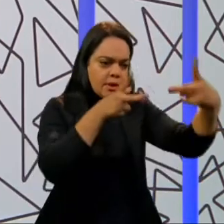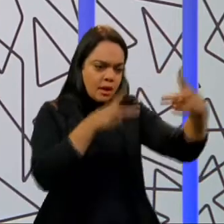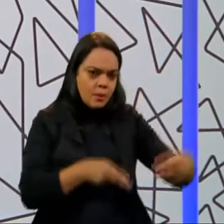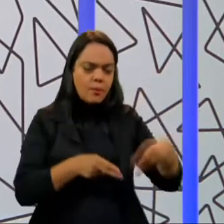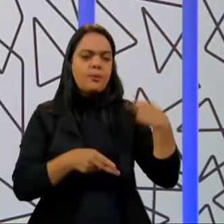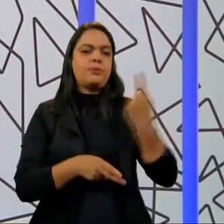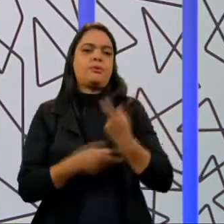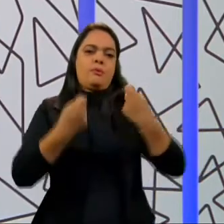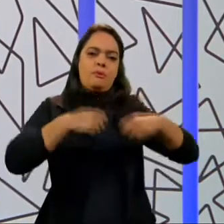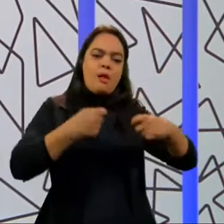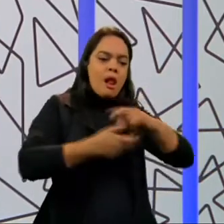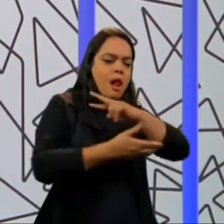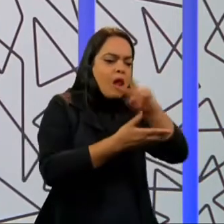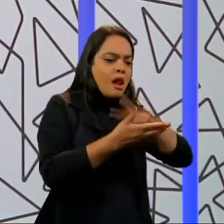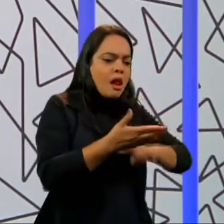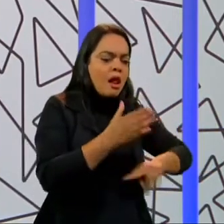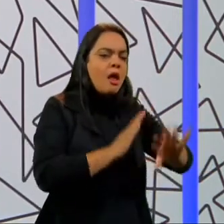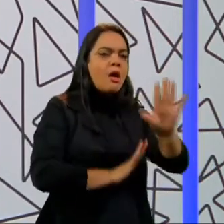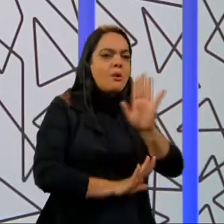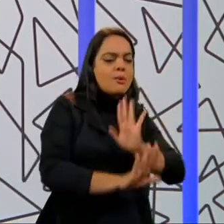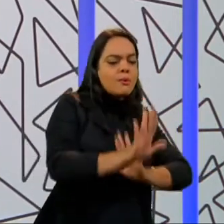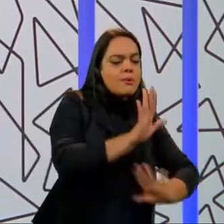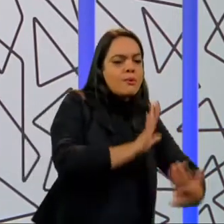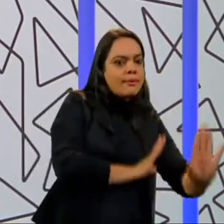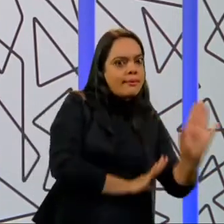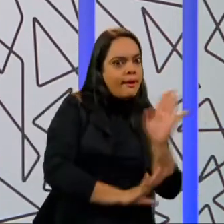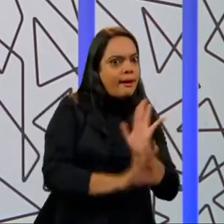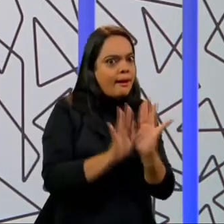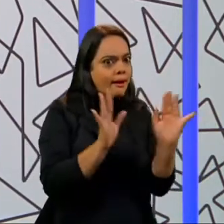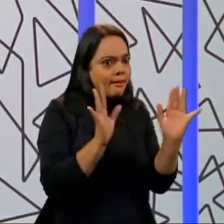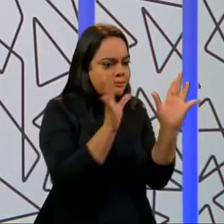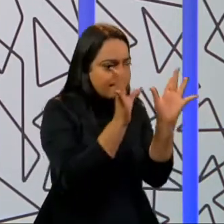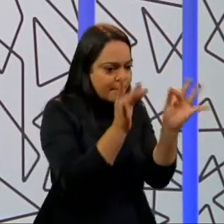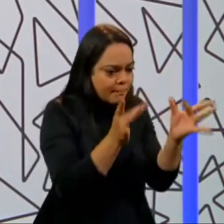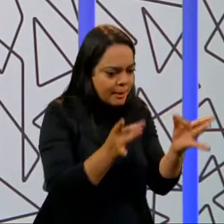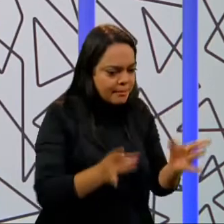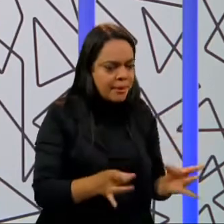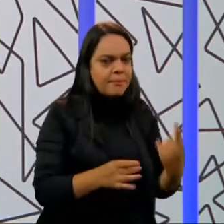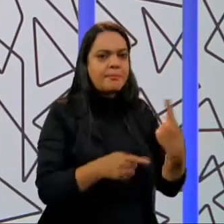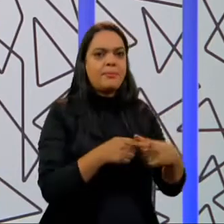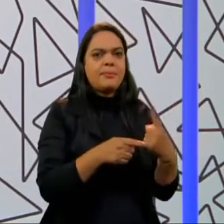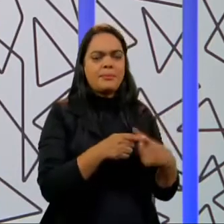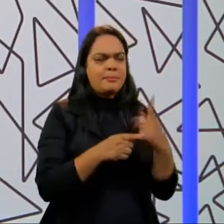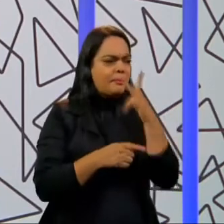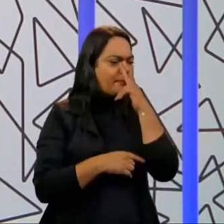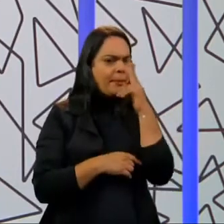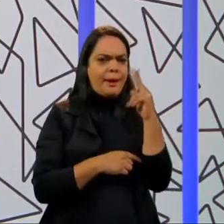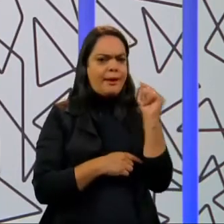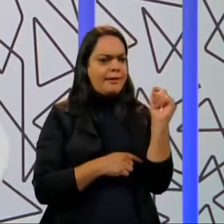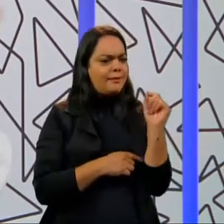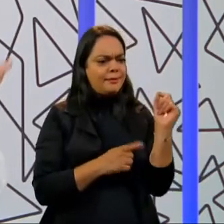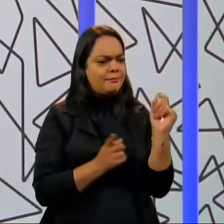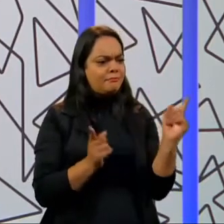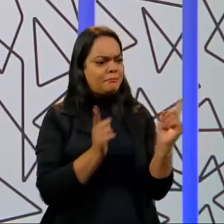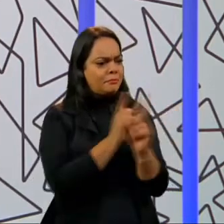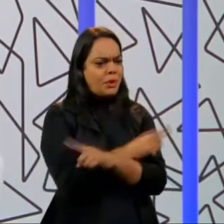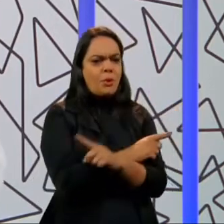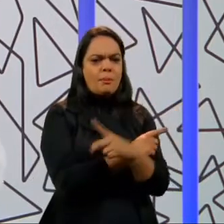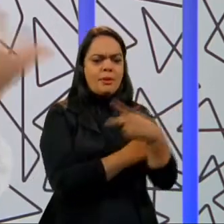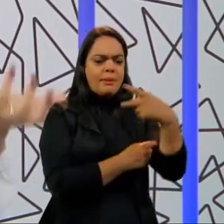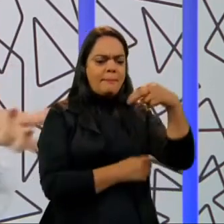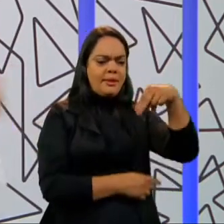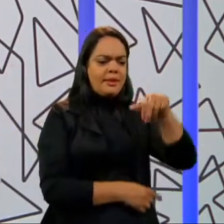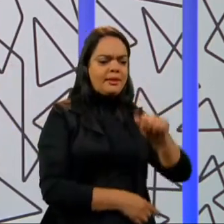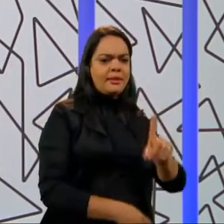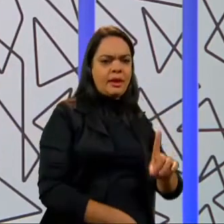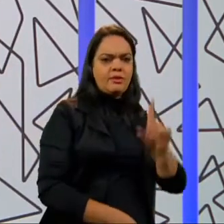é que nós temos que ler com muito cuidado essa informação, porque, primeiro, ela contrasta, né, com os dados da PNAD, que é